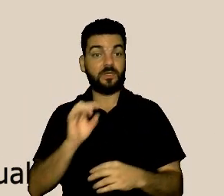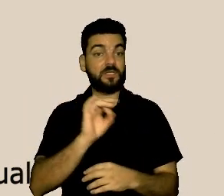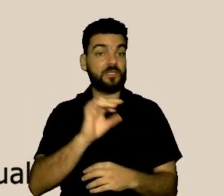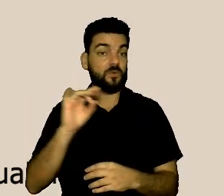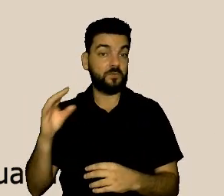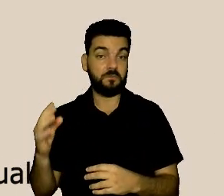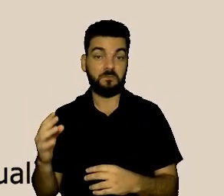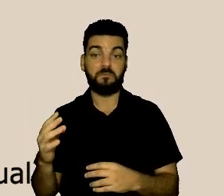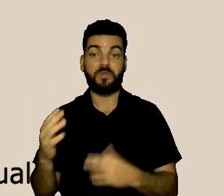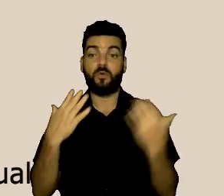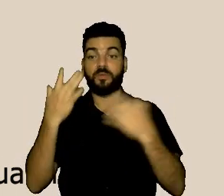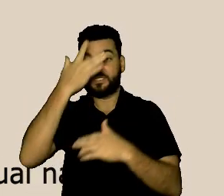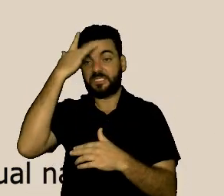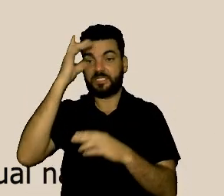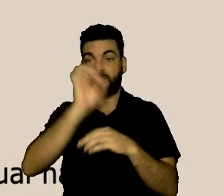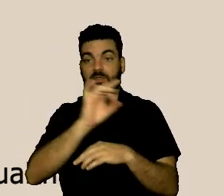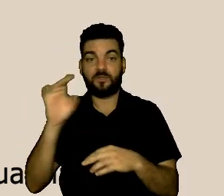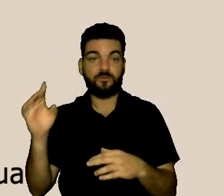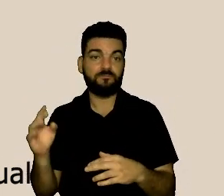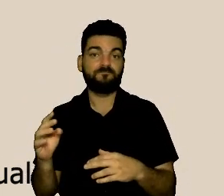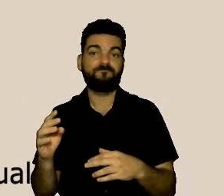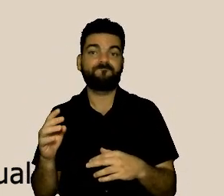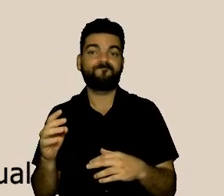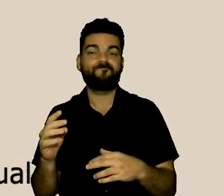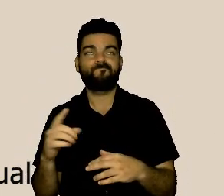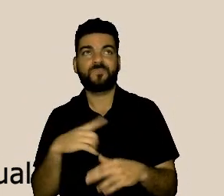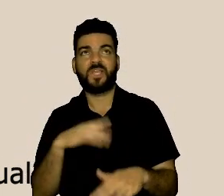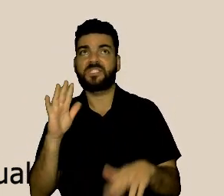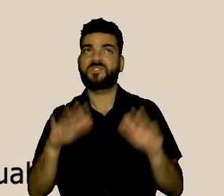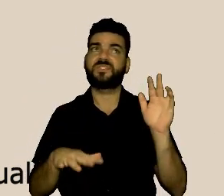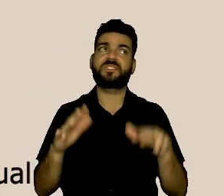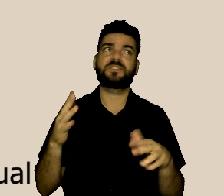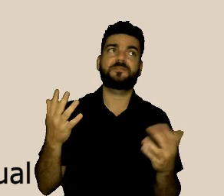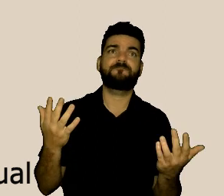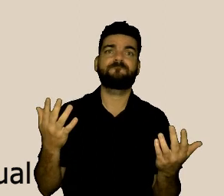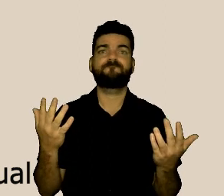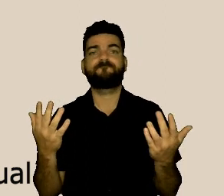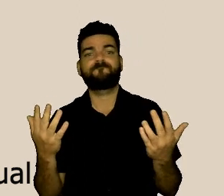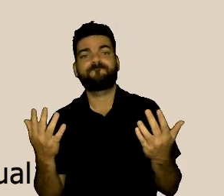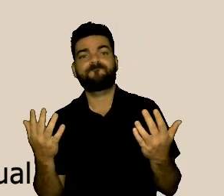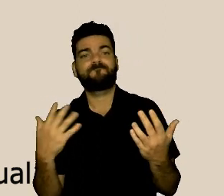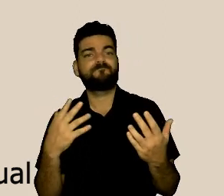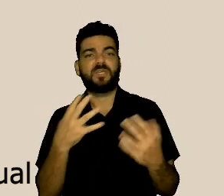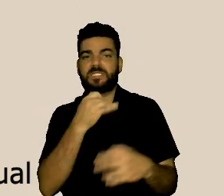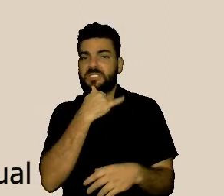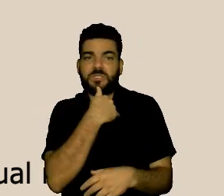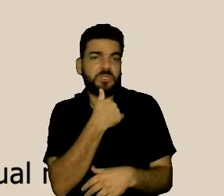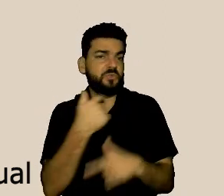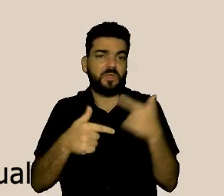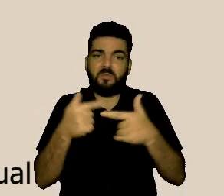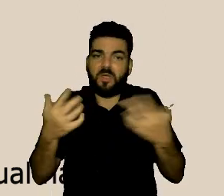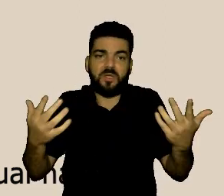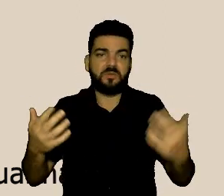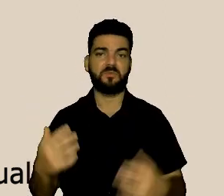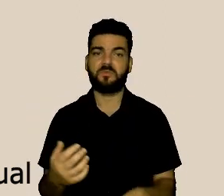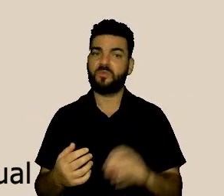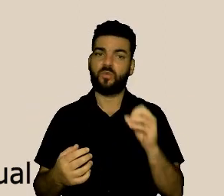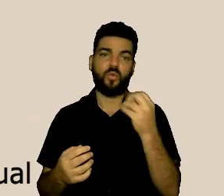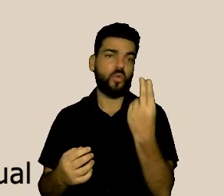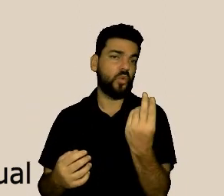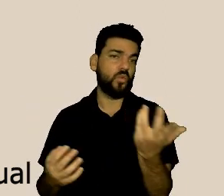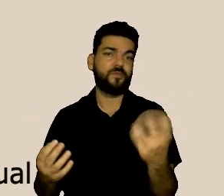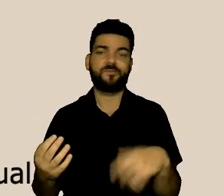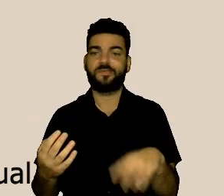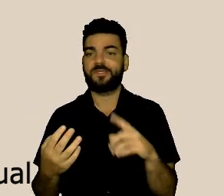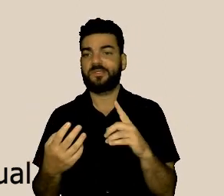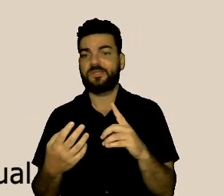estão descontentes com os serviços ou que estão sofrendo um determinado assédio,